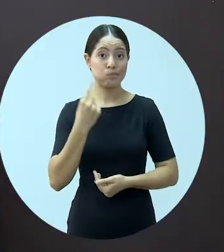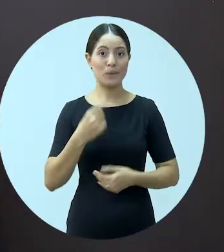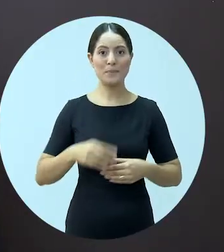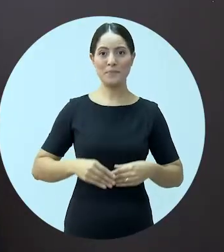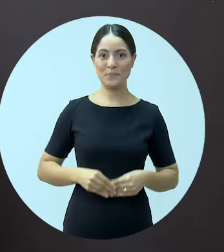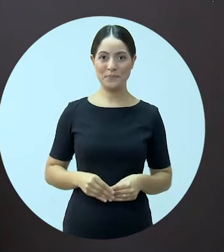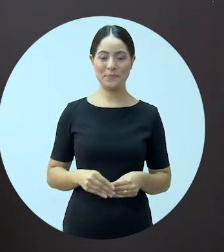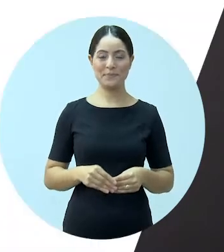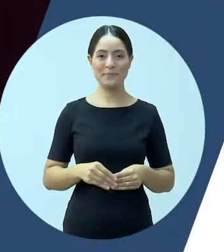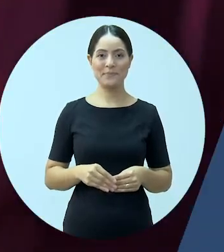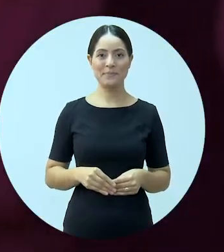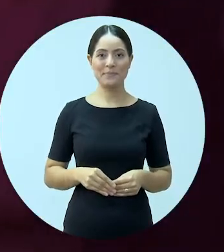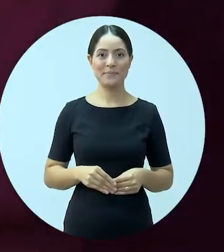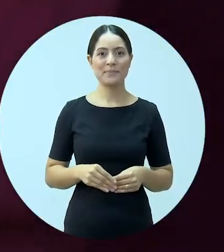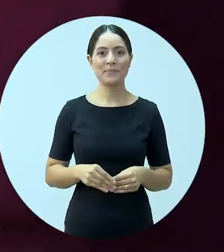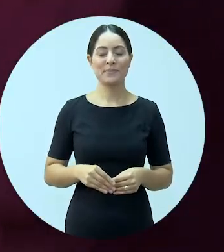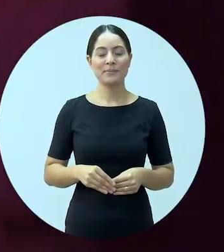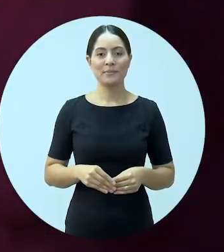Jovem Advocacia.